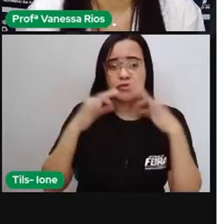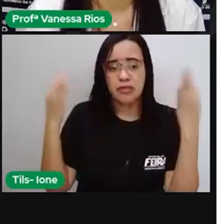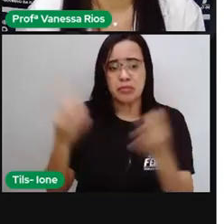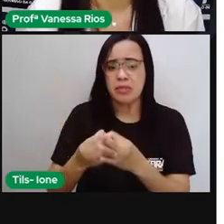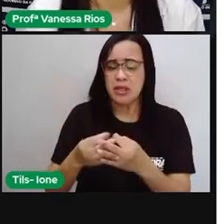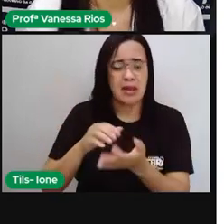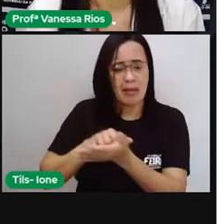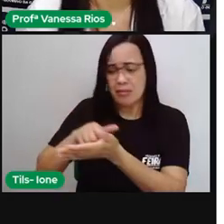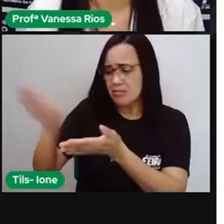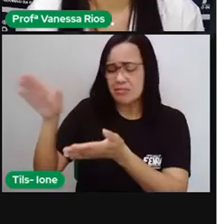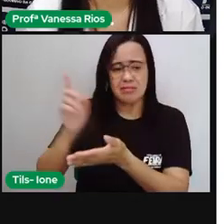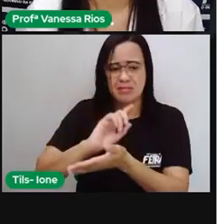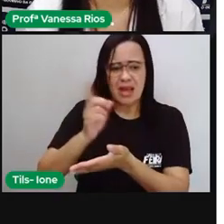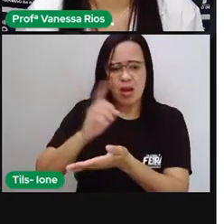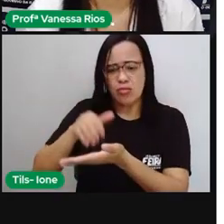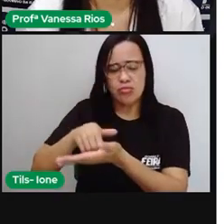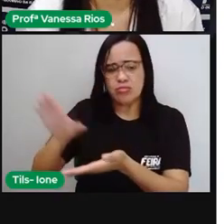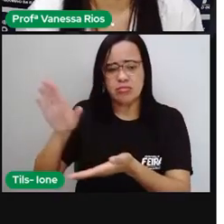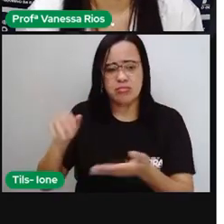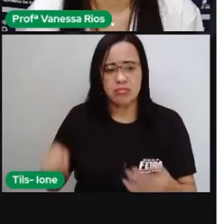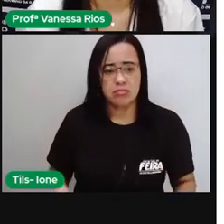da Escola de Belas Artes.